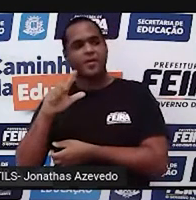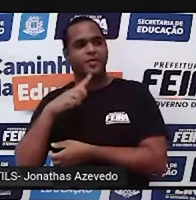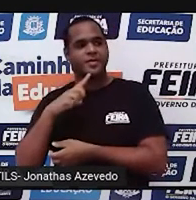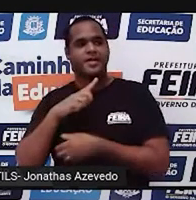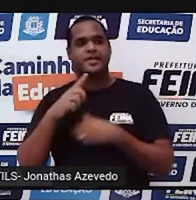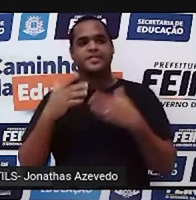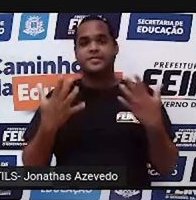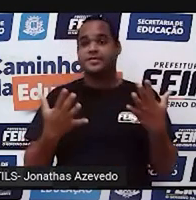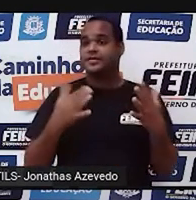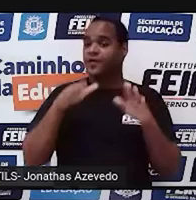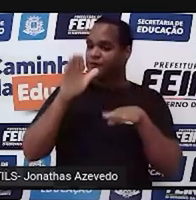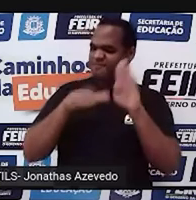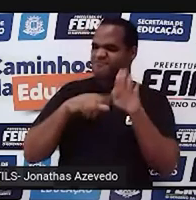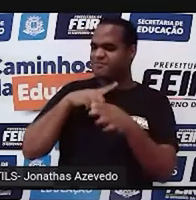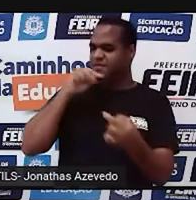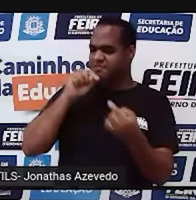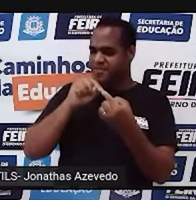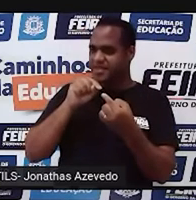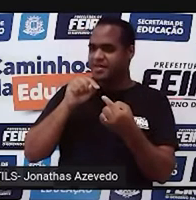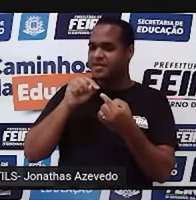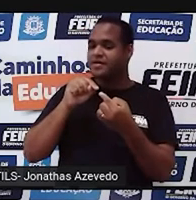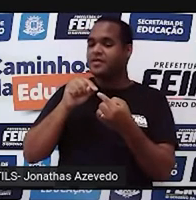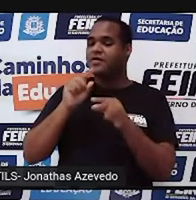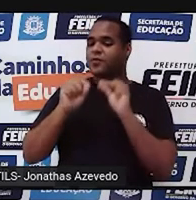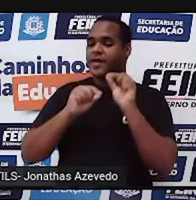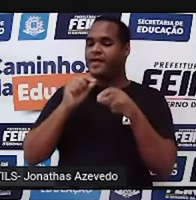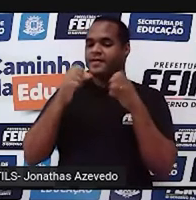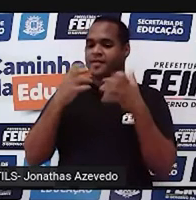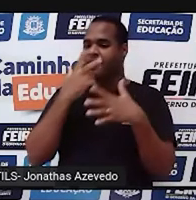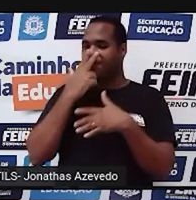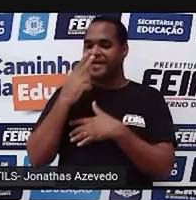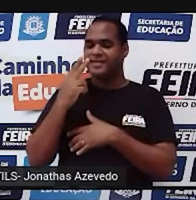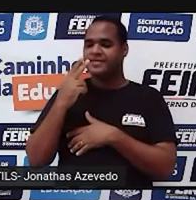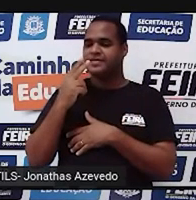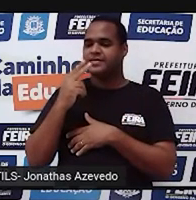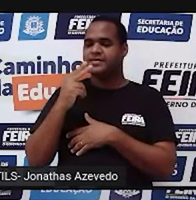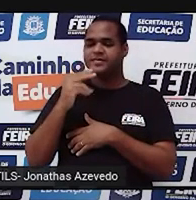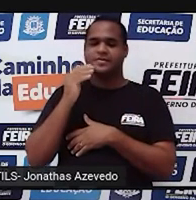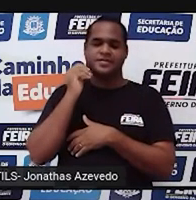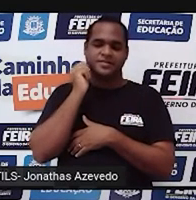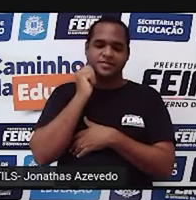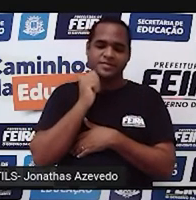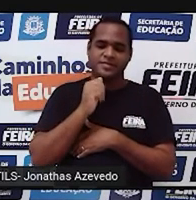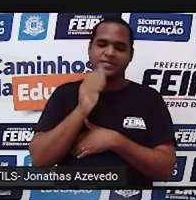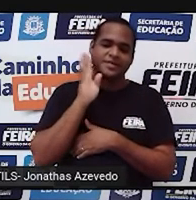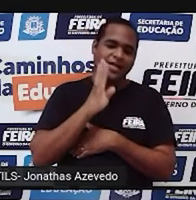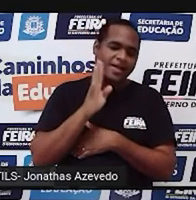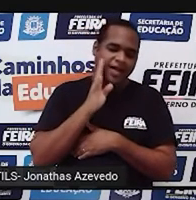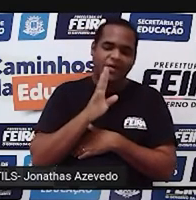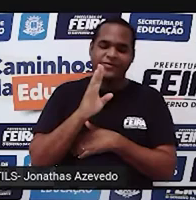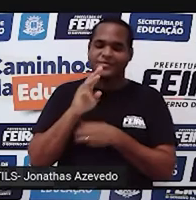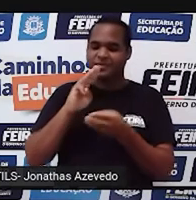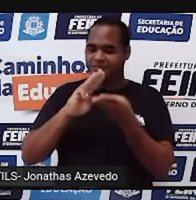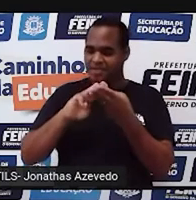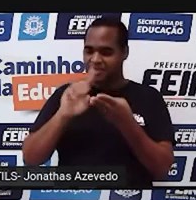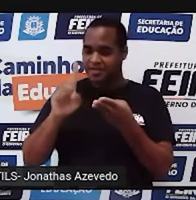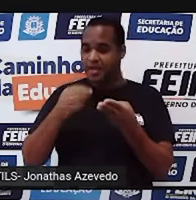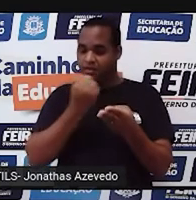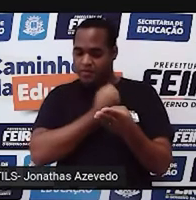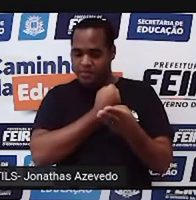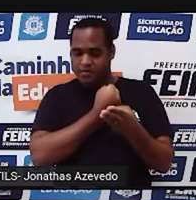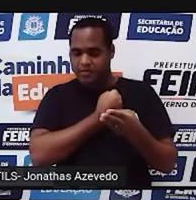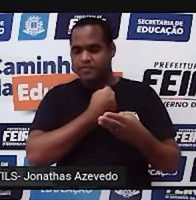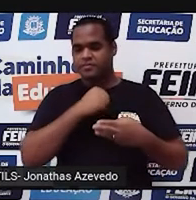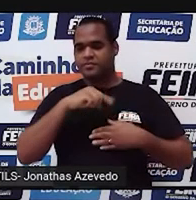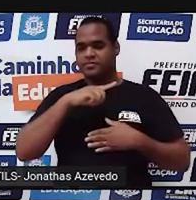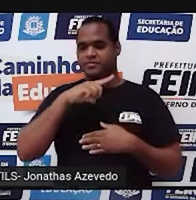talvez seja a mais bela intuição matemática, né, seja o número. Beleza?